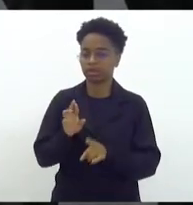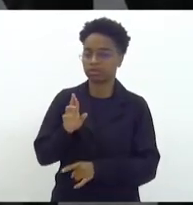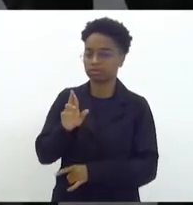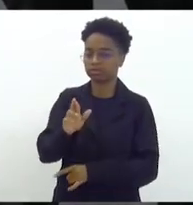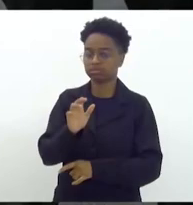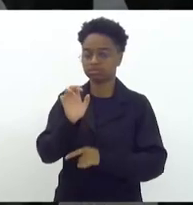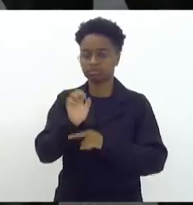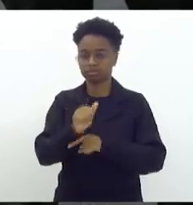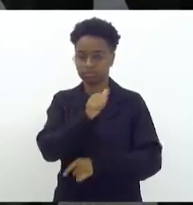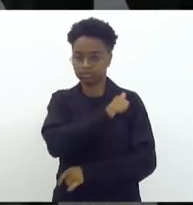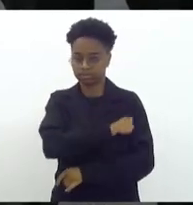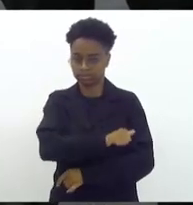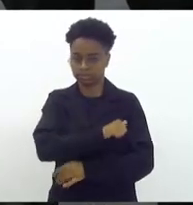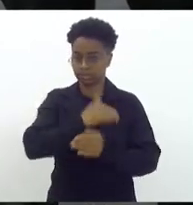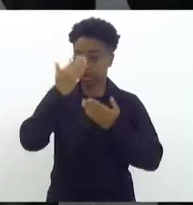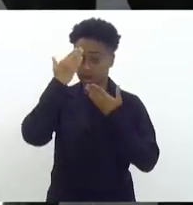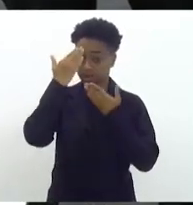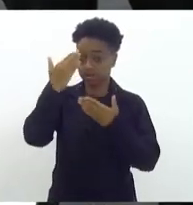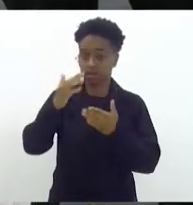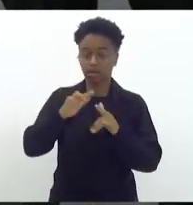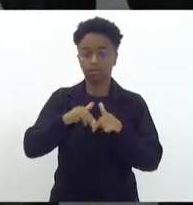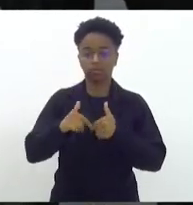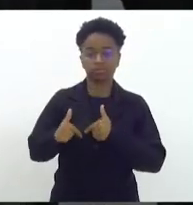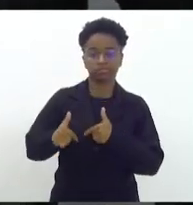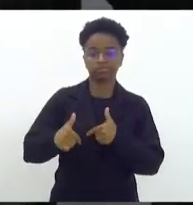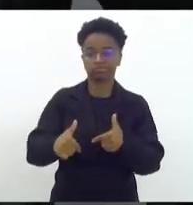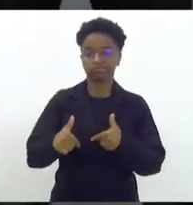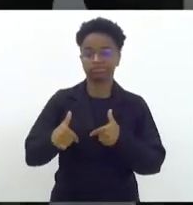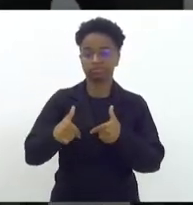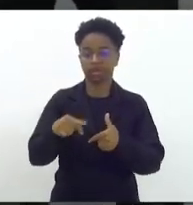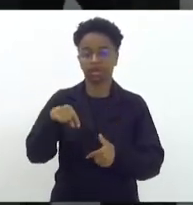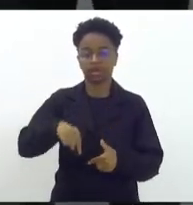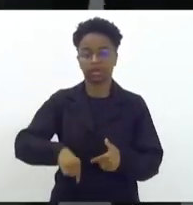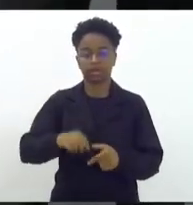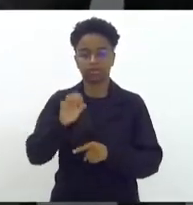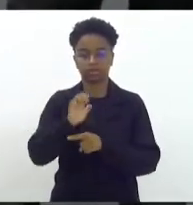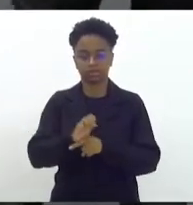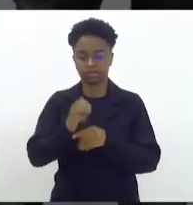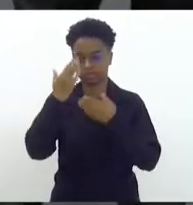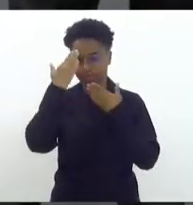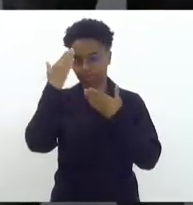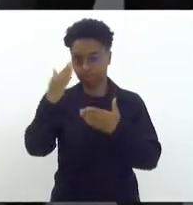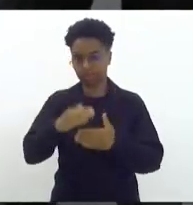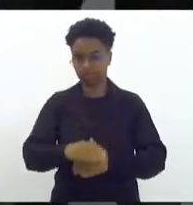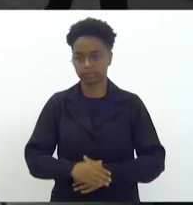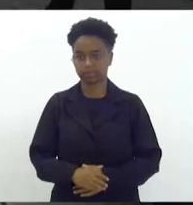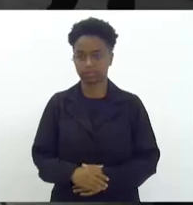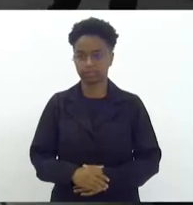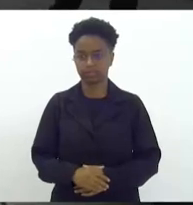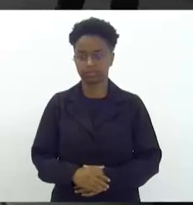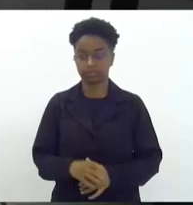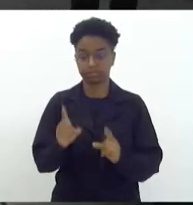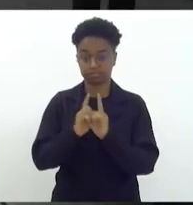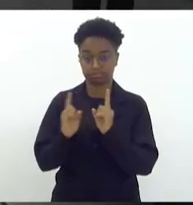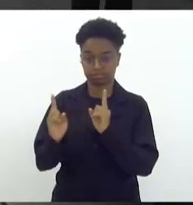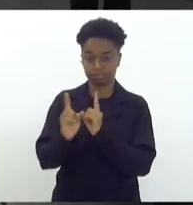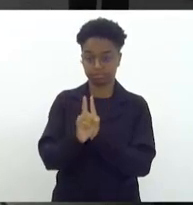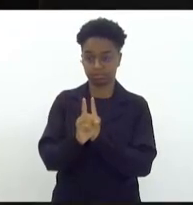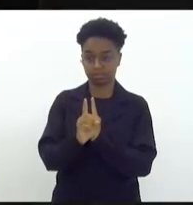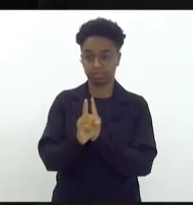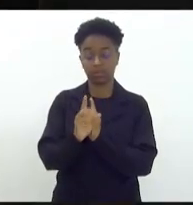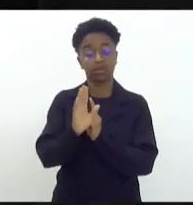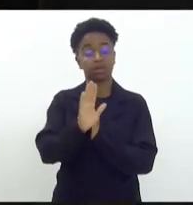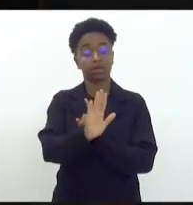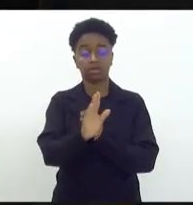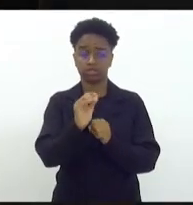agradecer por tanto que fez o nosso Estado. Muito obrigado. pela honra, Tia Gil. Só um